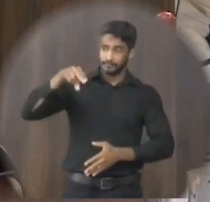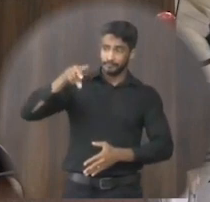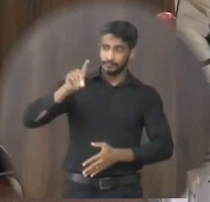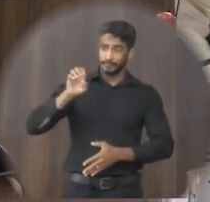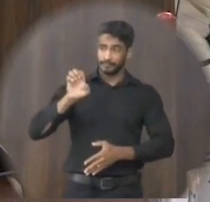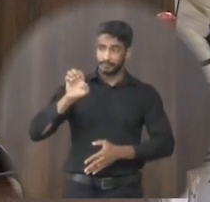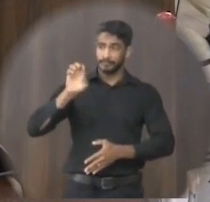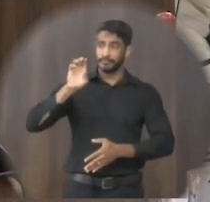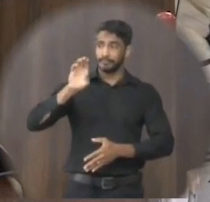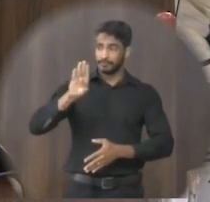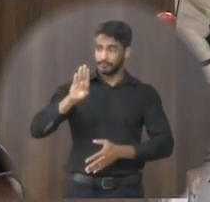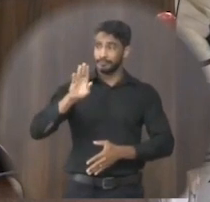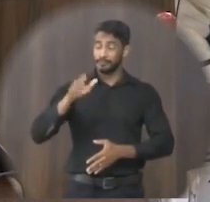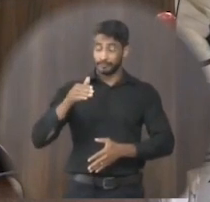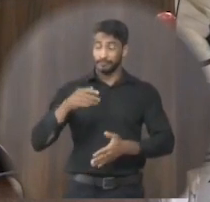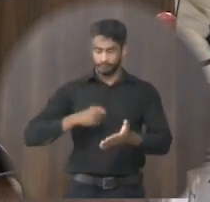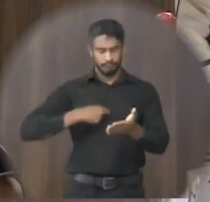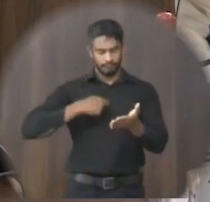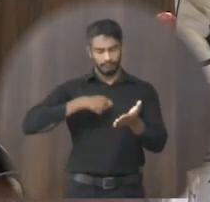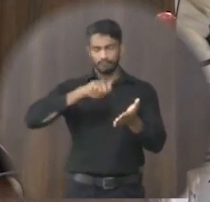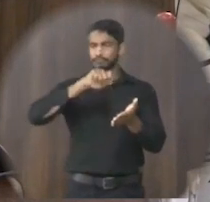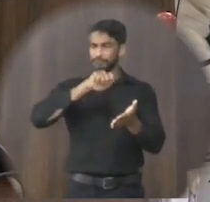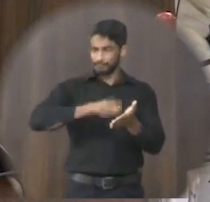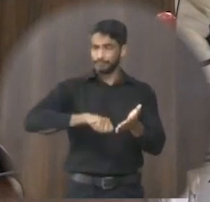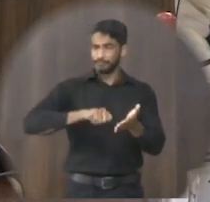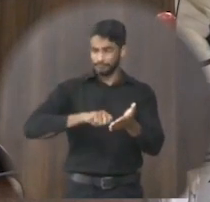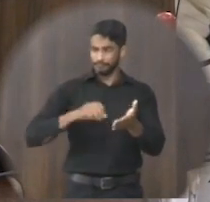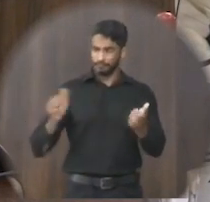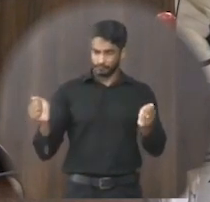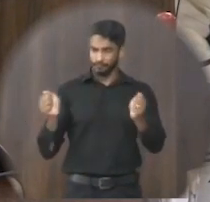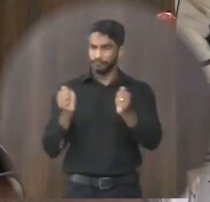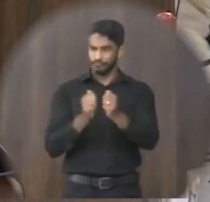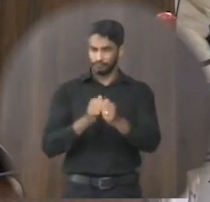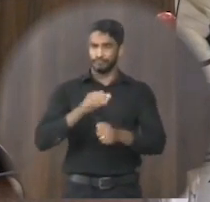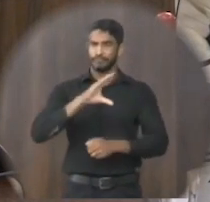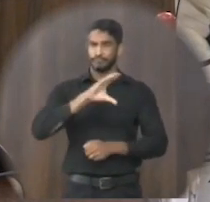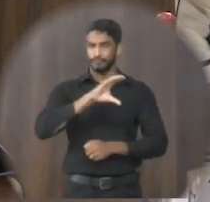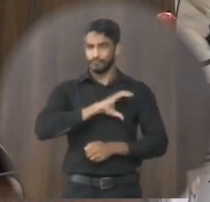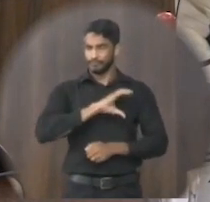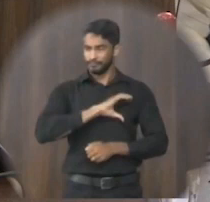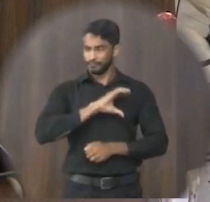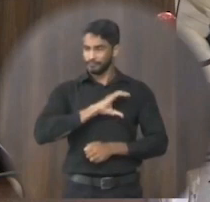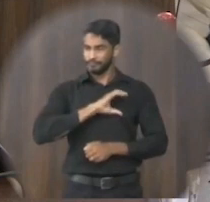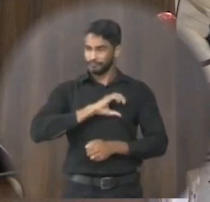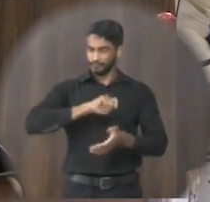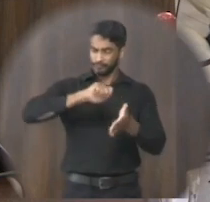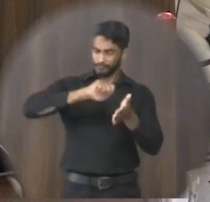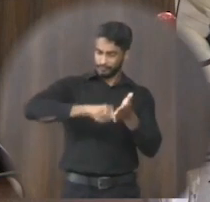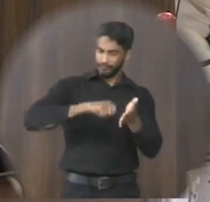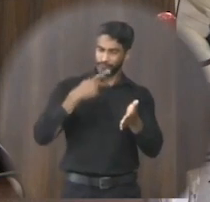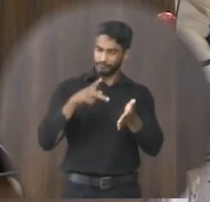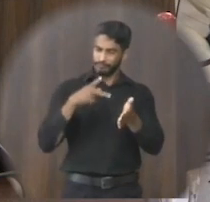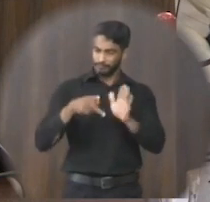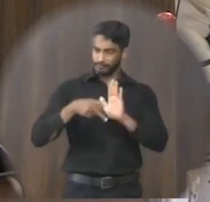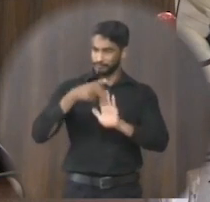que eu assinei com todos os colegas que juntamente assinaram aí